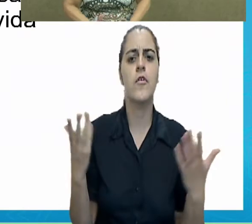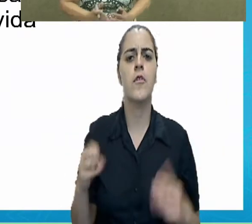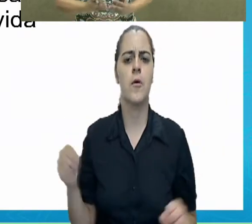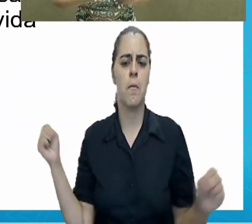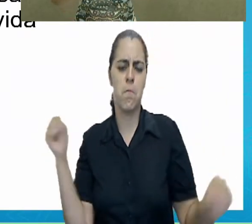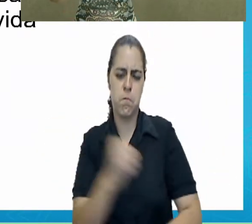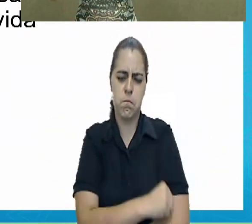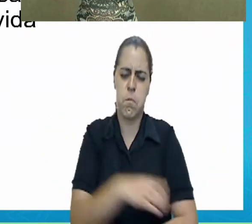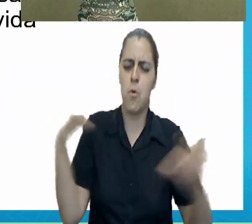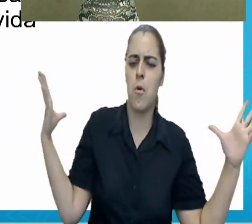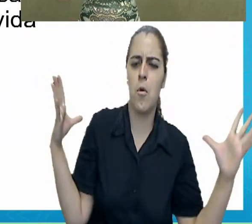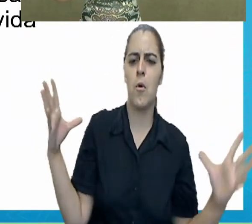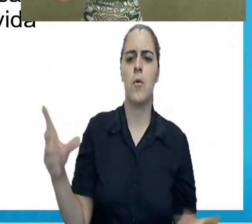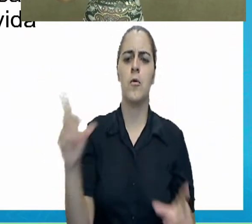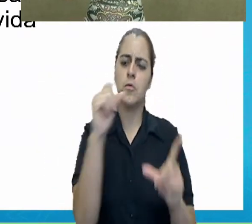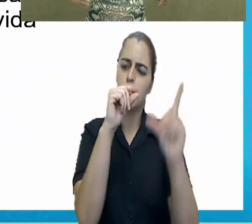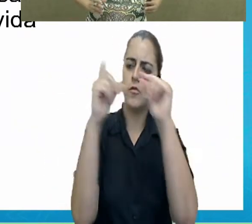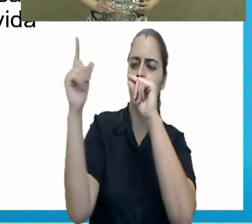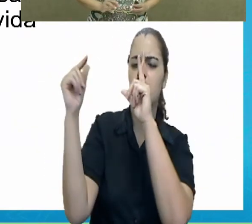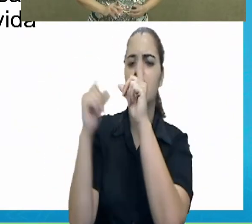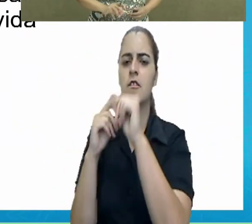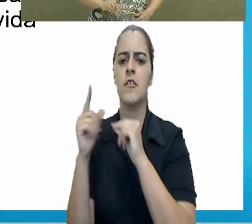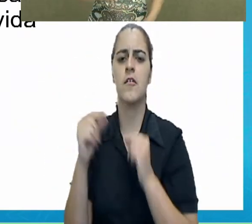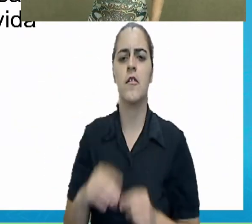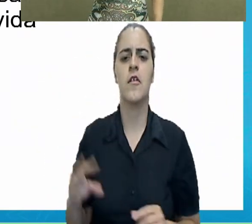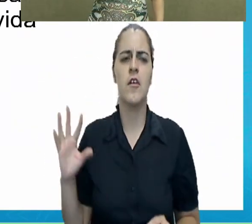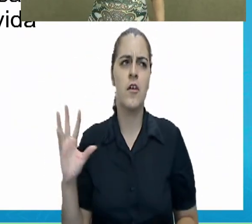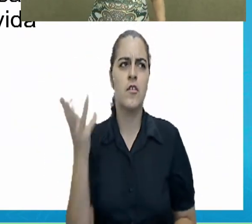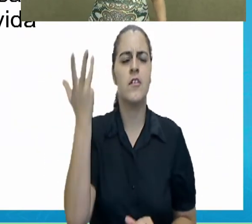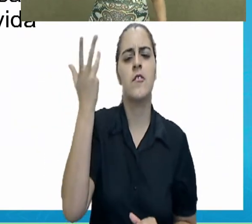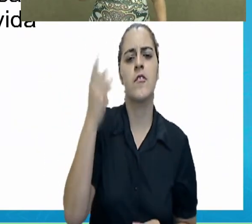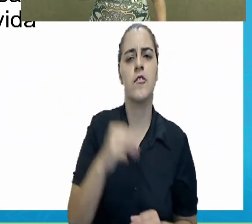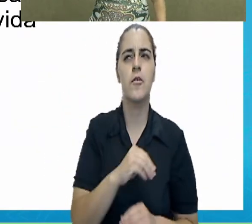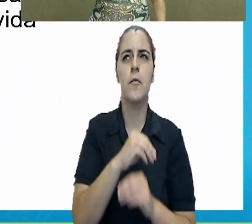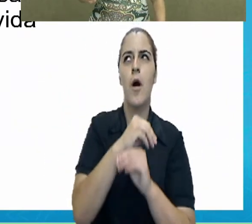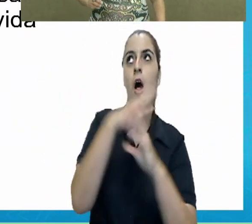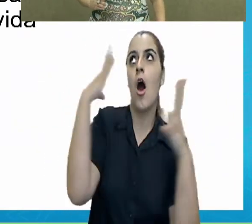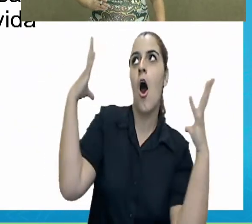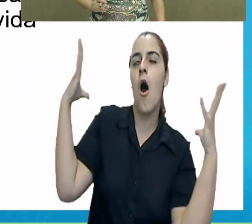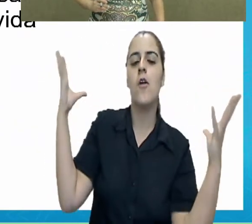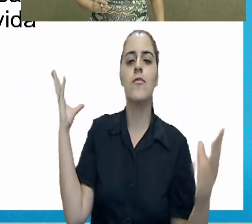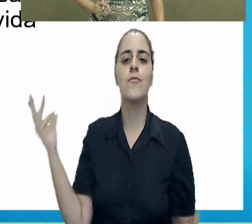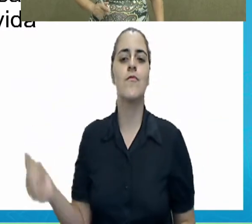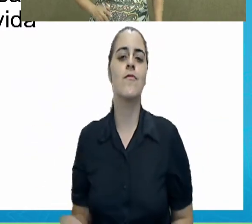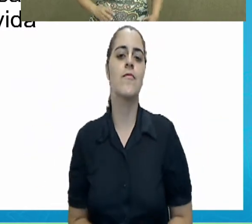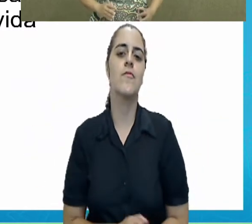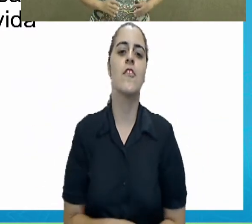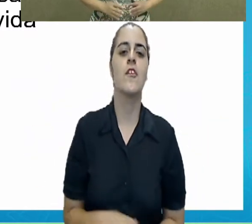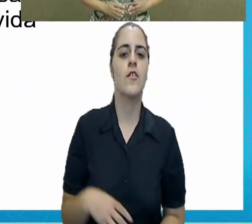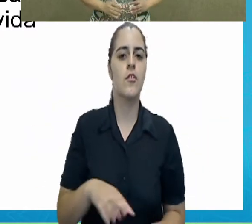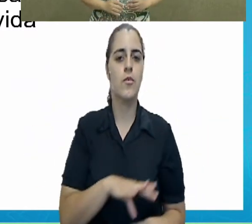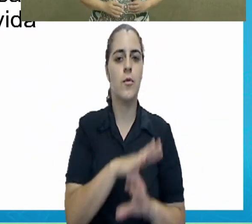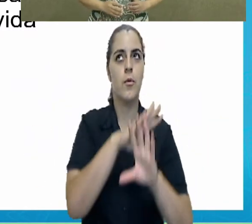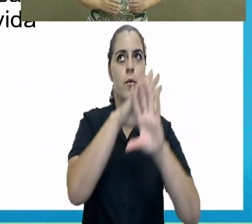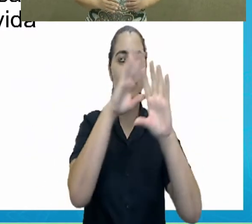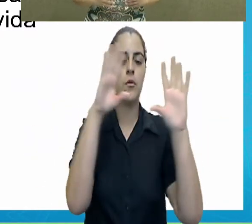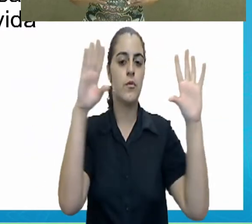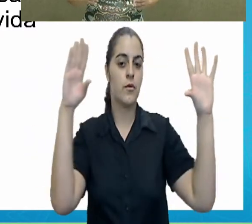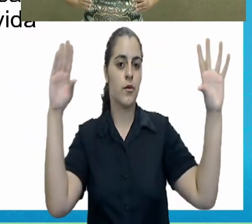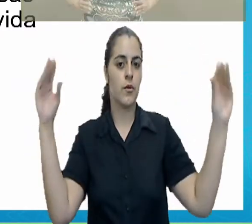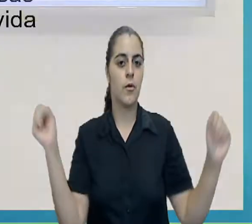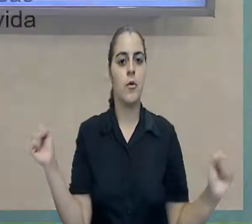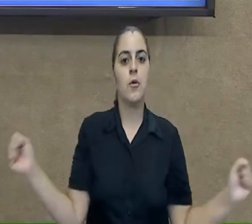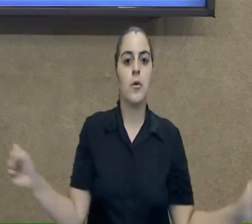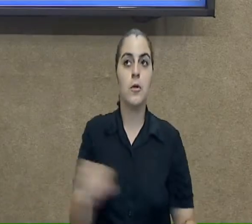uma explosão de uma estrela, que causa uma luminosidade muito grande, e no ato dessa